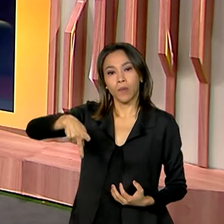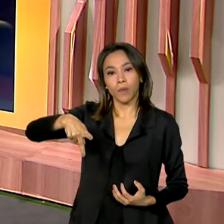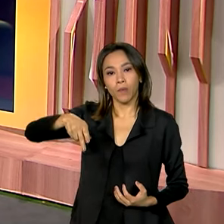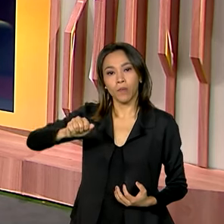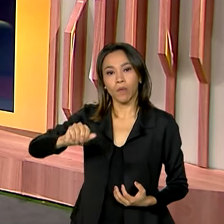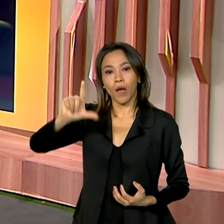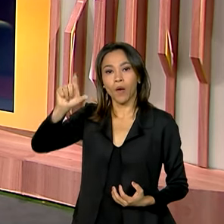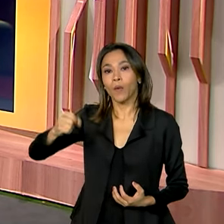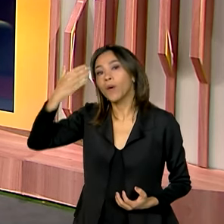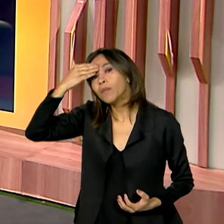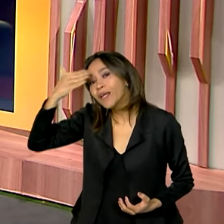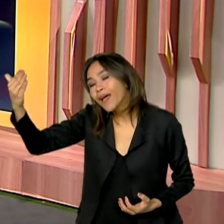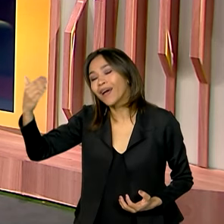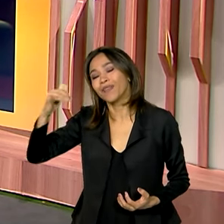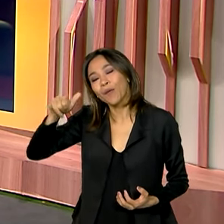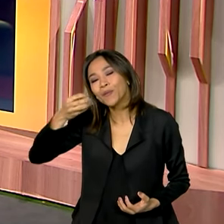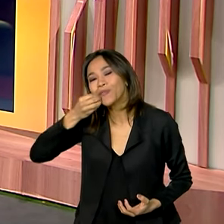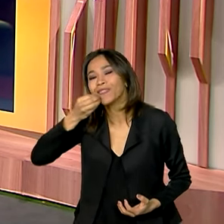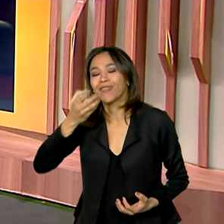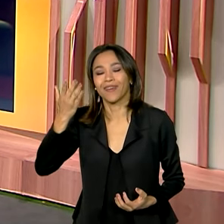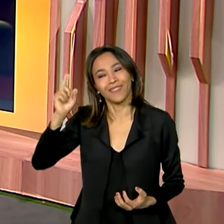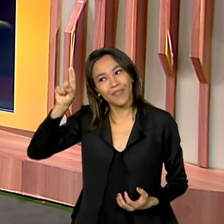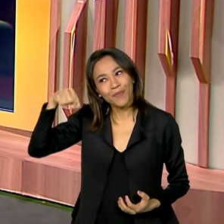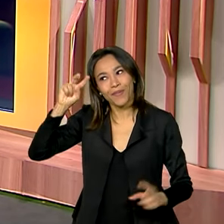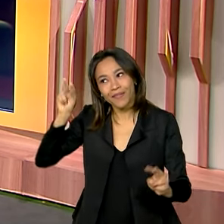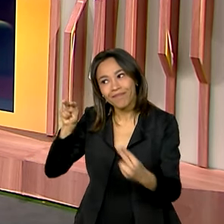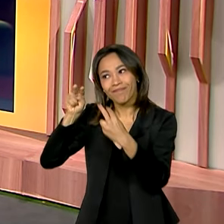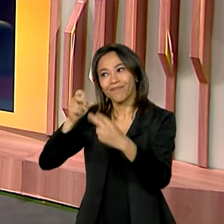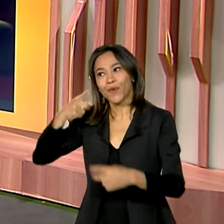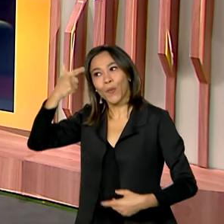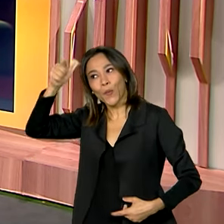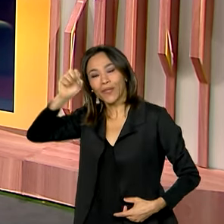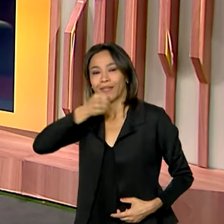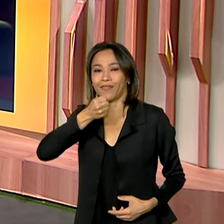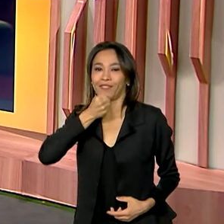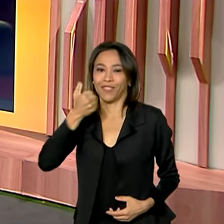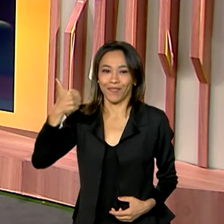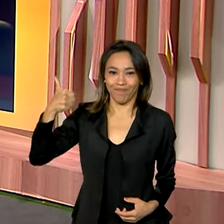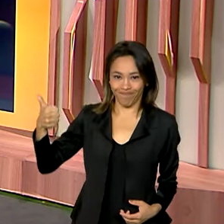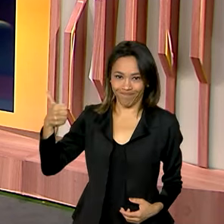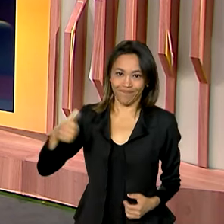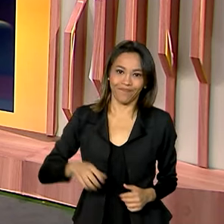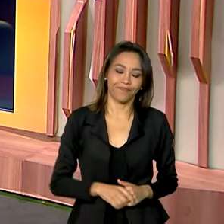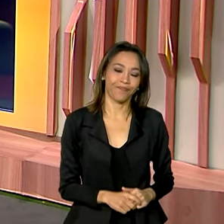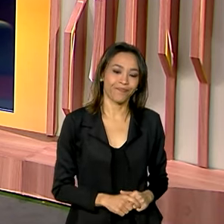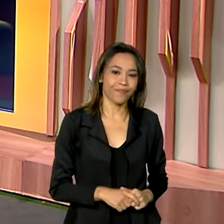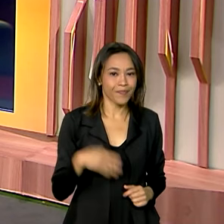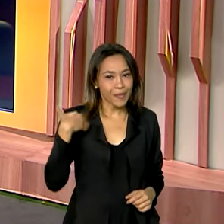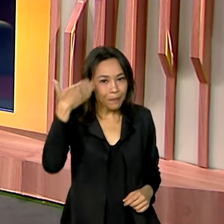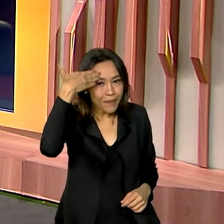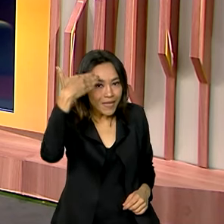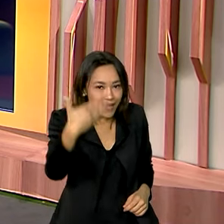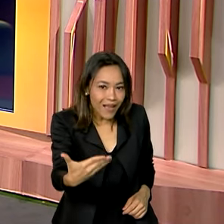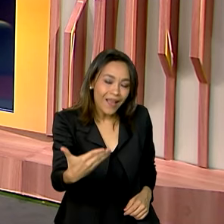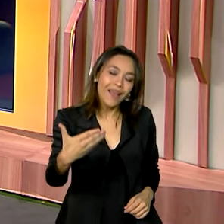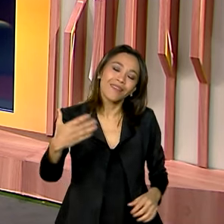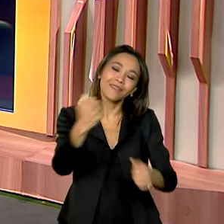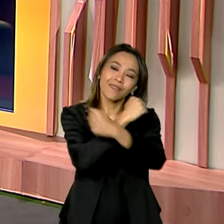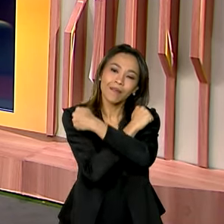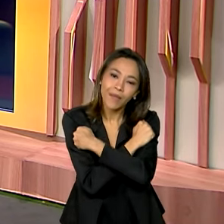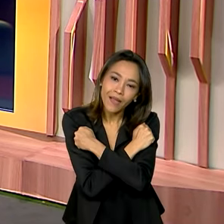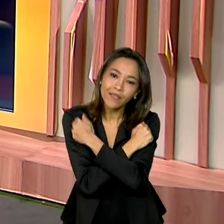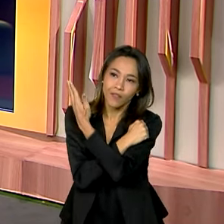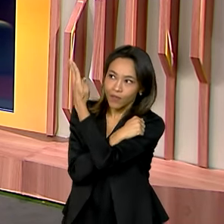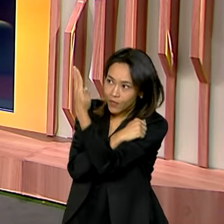pela oportunidade. Eu aguardo o senhor numa próxima entrevista. Obrigado, Vanessa. Um abraço a